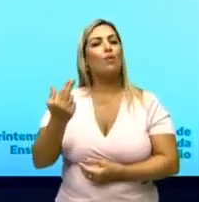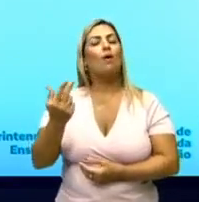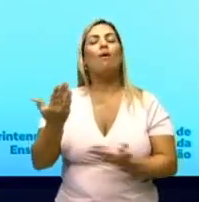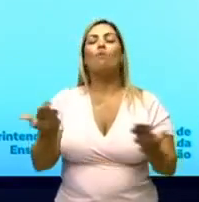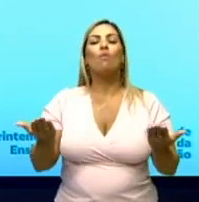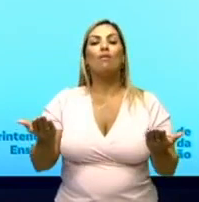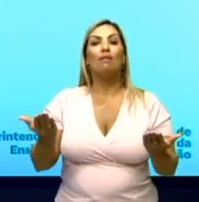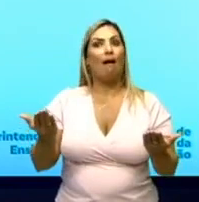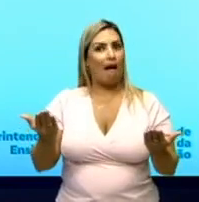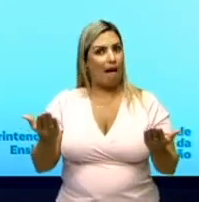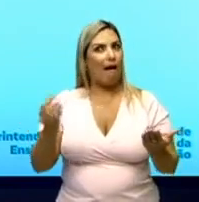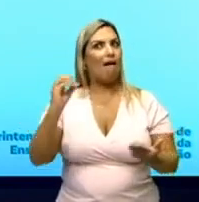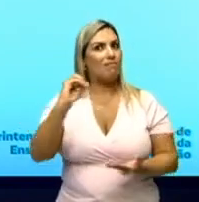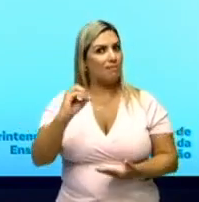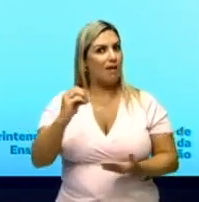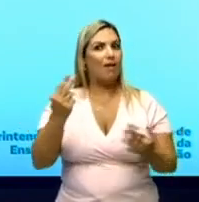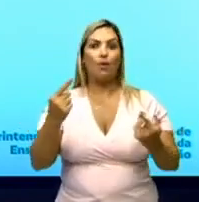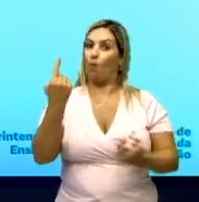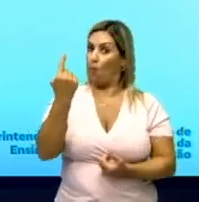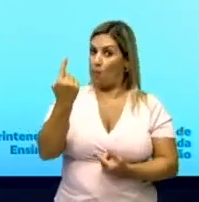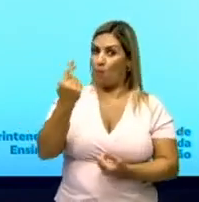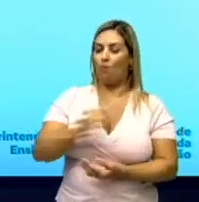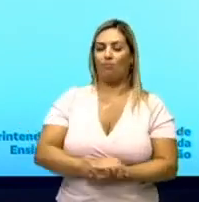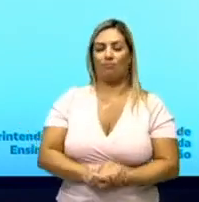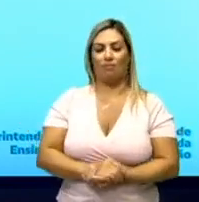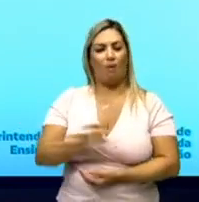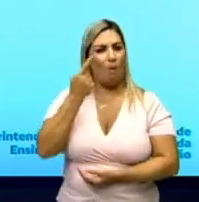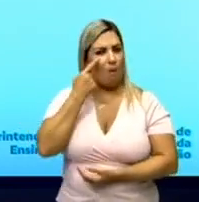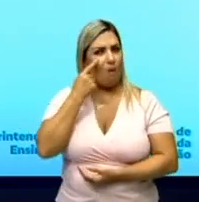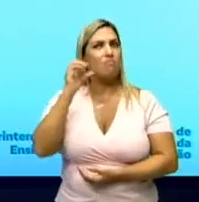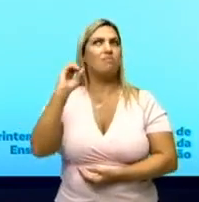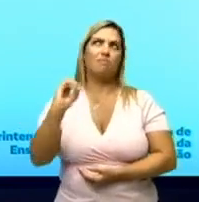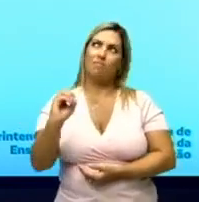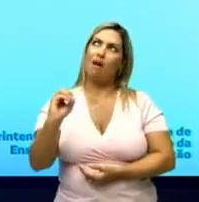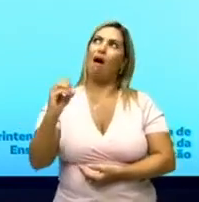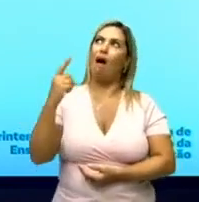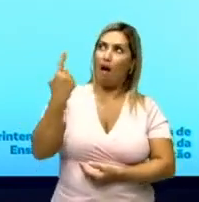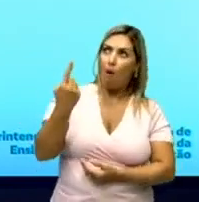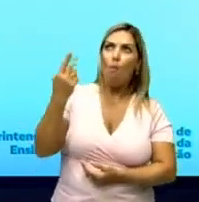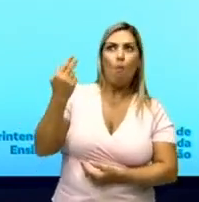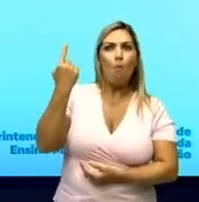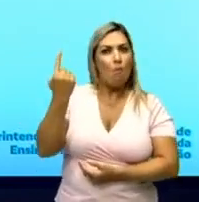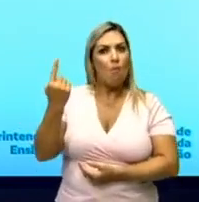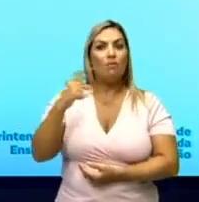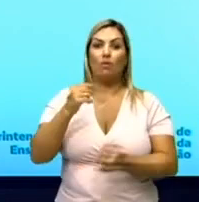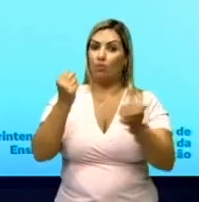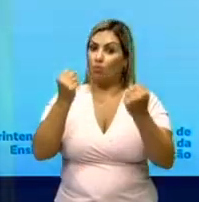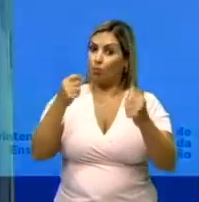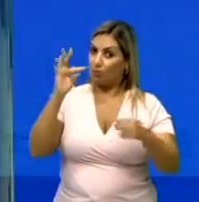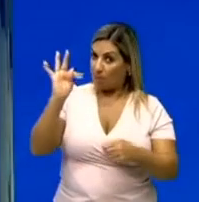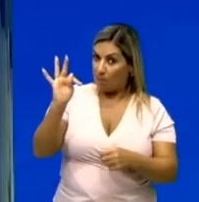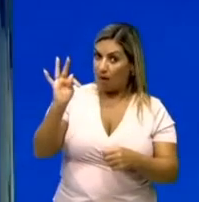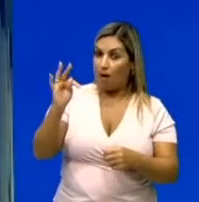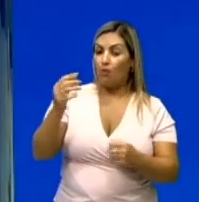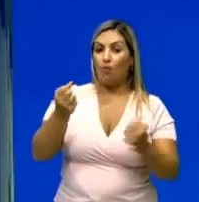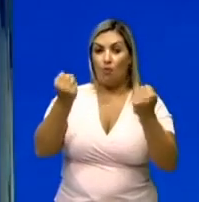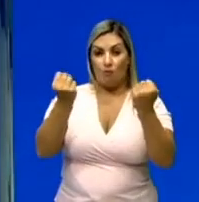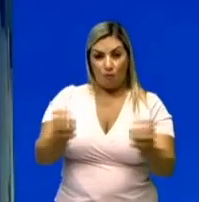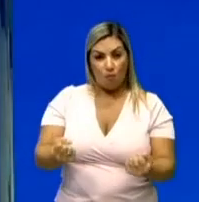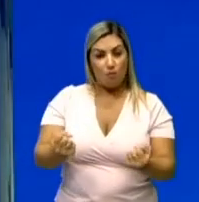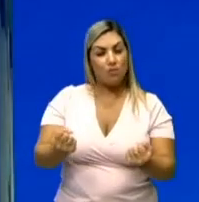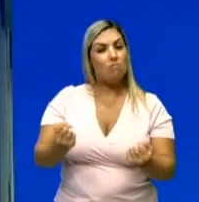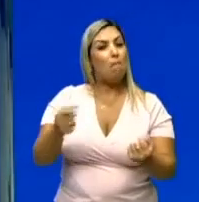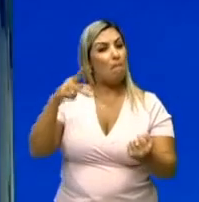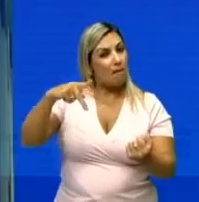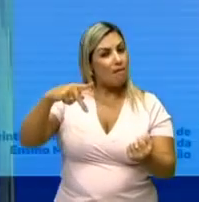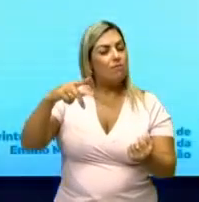graus. Ah, o cosseno de zero graus é 1. Ora, se é 1, o trabalho da força peso vai ficar